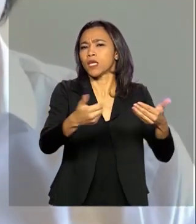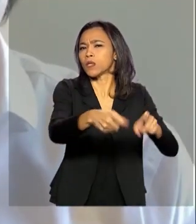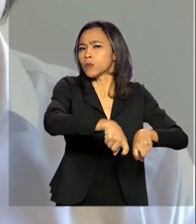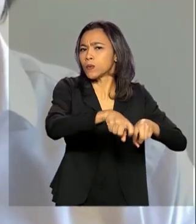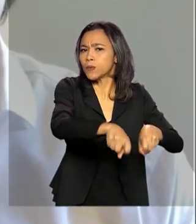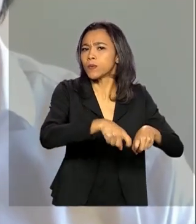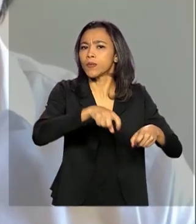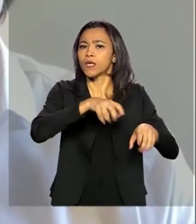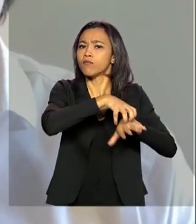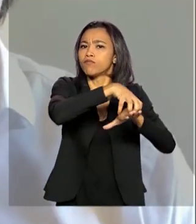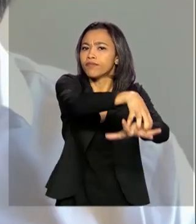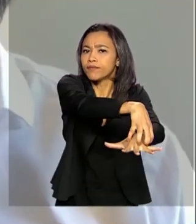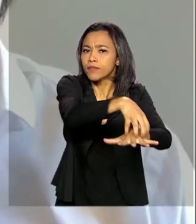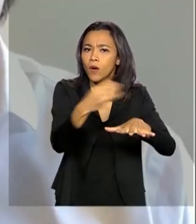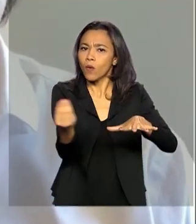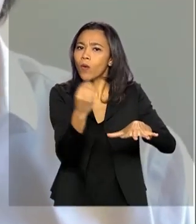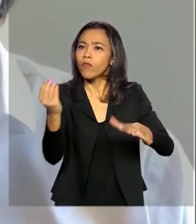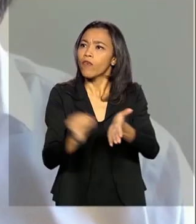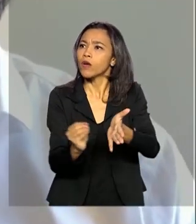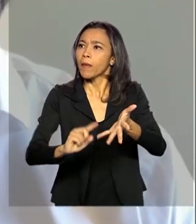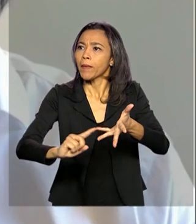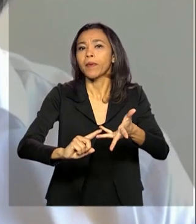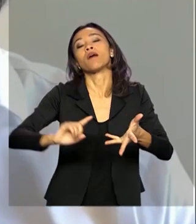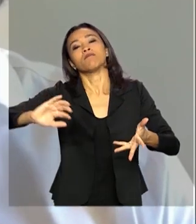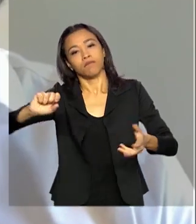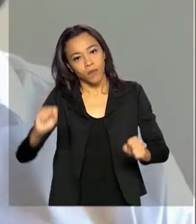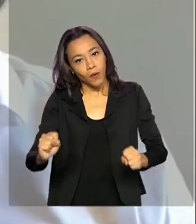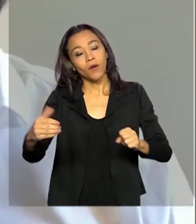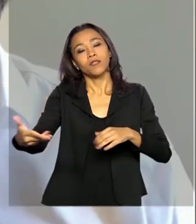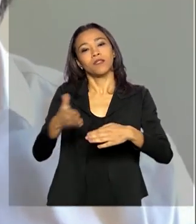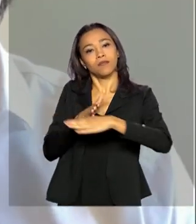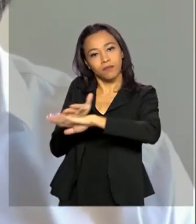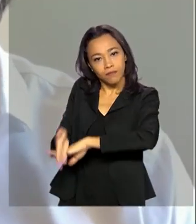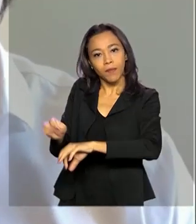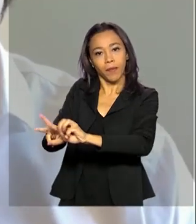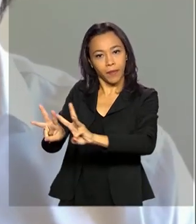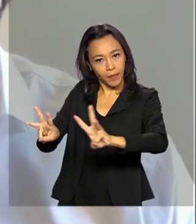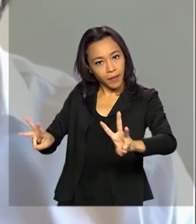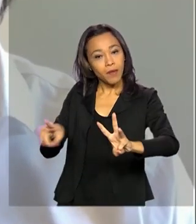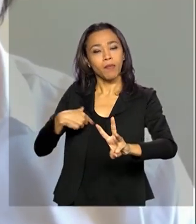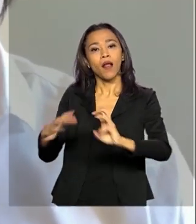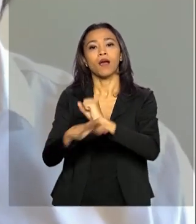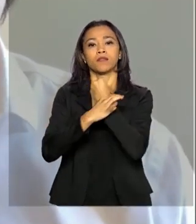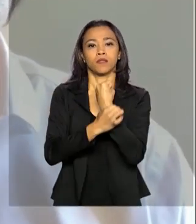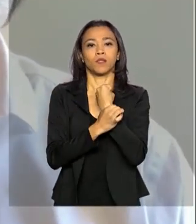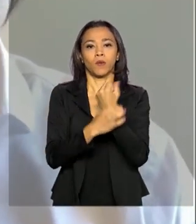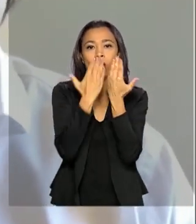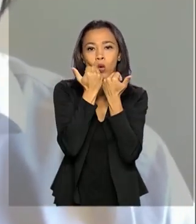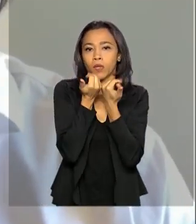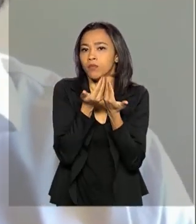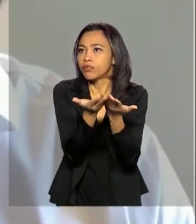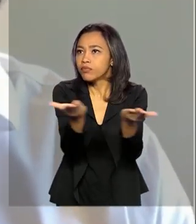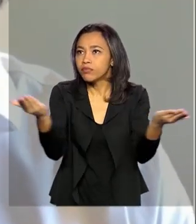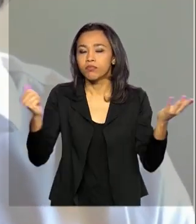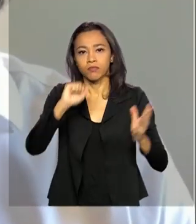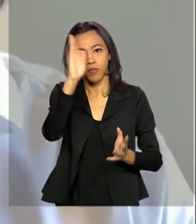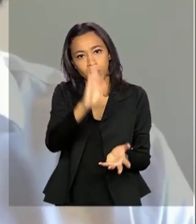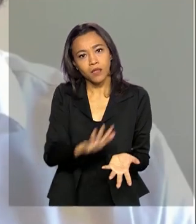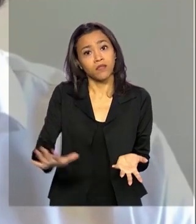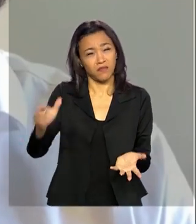excepcionais de abastecimento, essencial para que a gente garanta o abastecimento à população brasileira nesse momento em que nós estamos